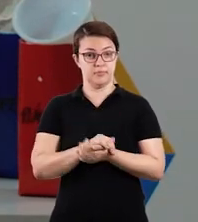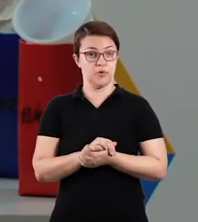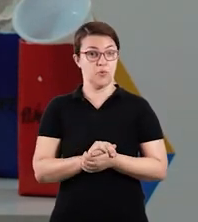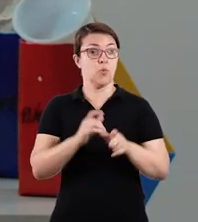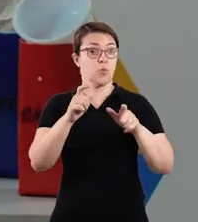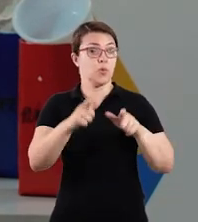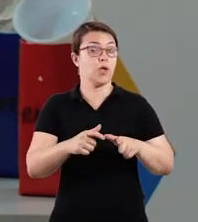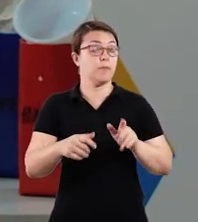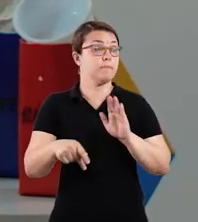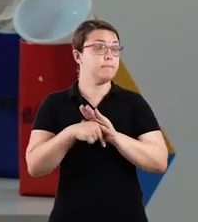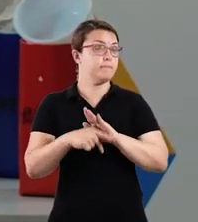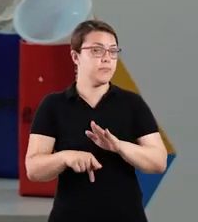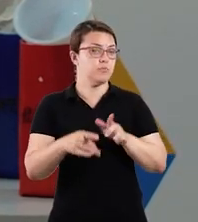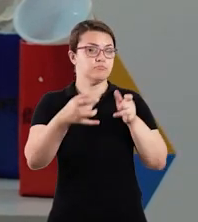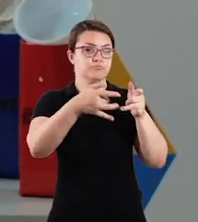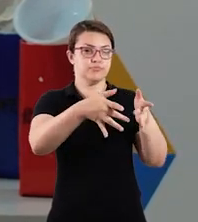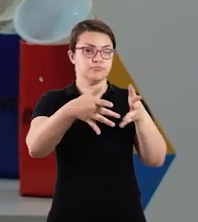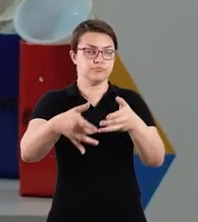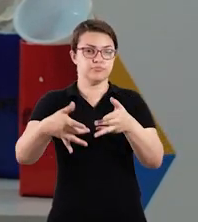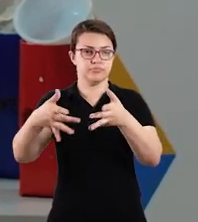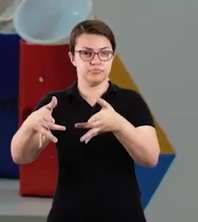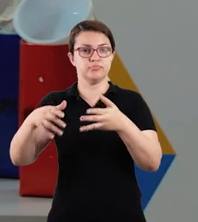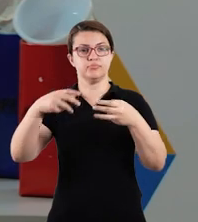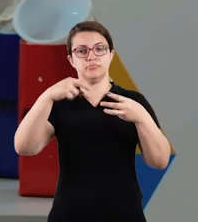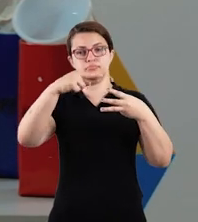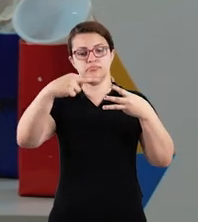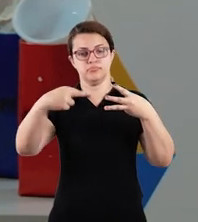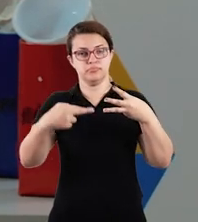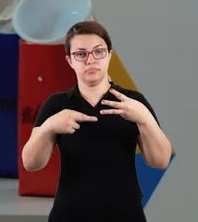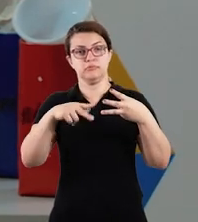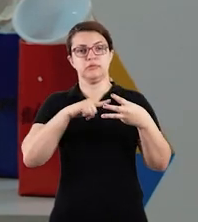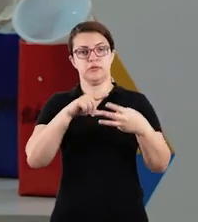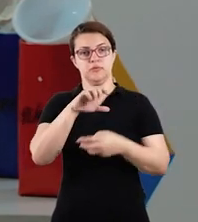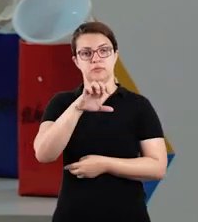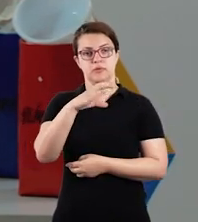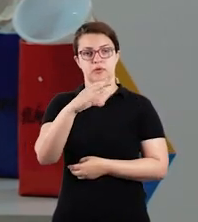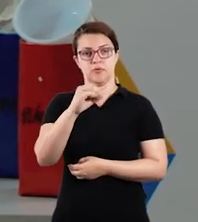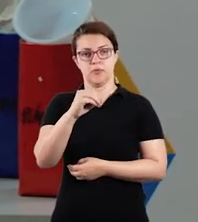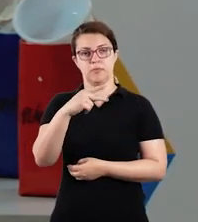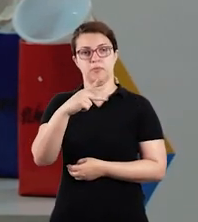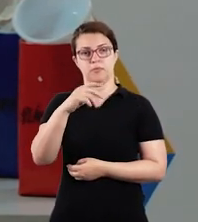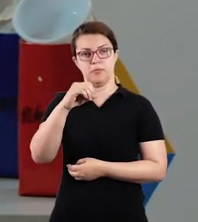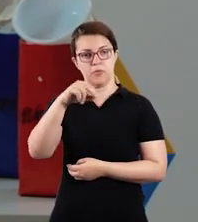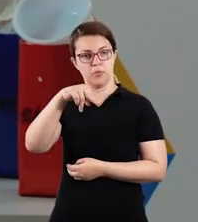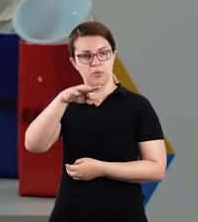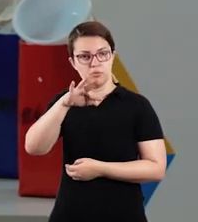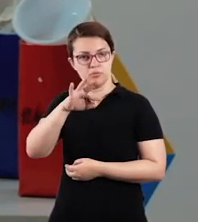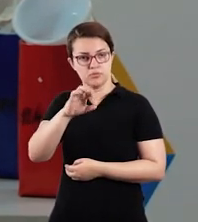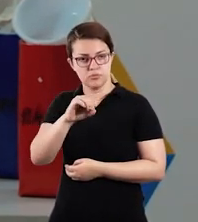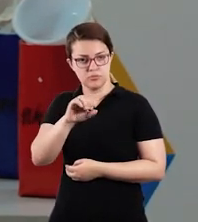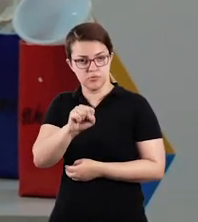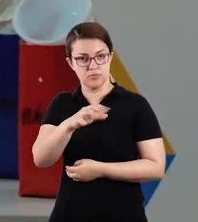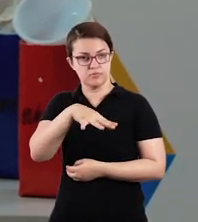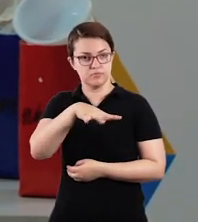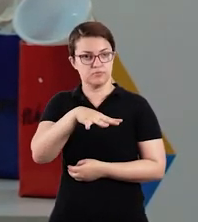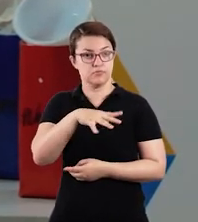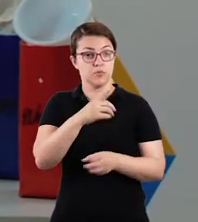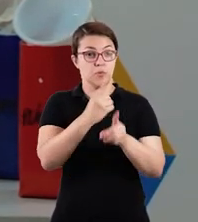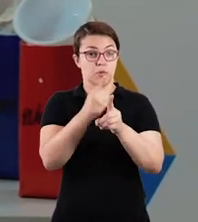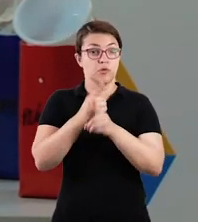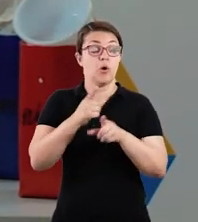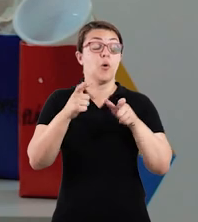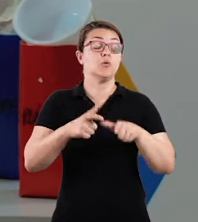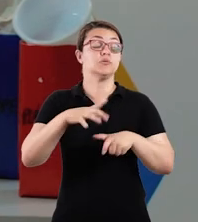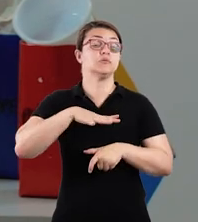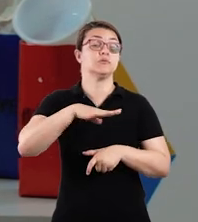os pontos de reciclagem. Como, por exemplo, os ecopontos. E vocês também podem pesquisar aonde eles estão localizados na